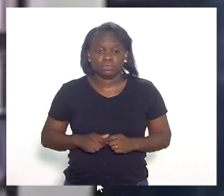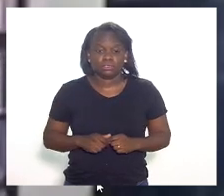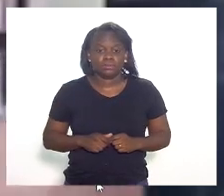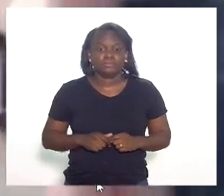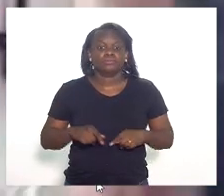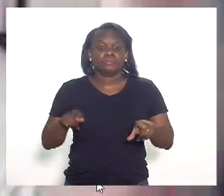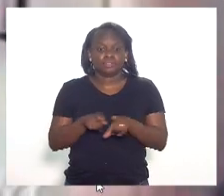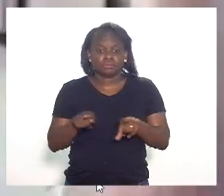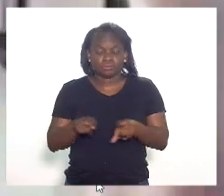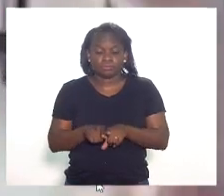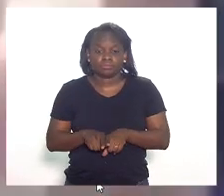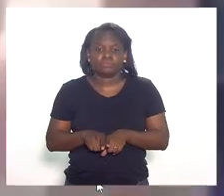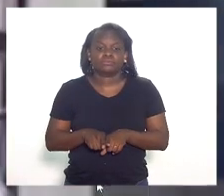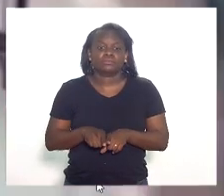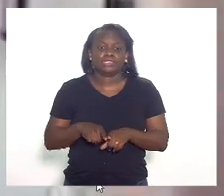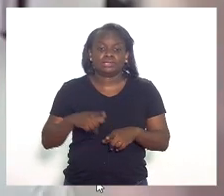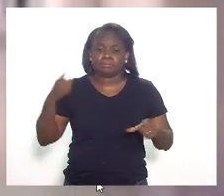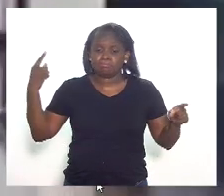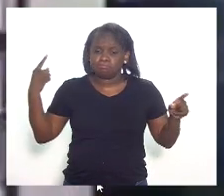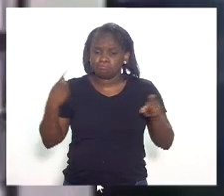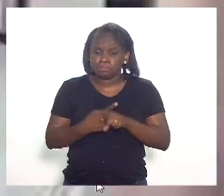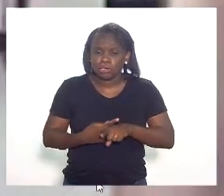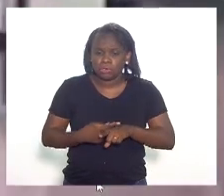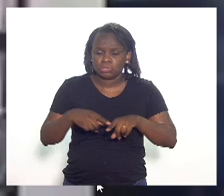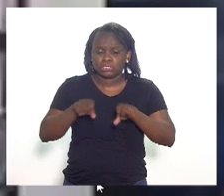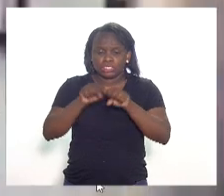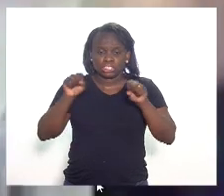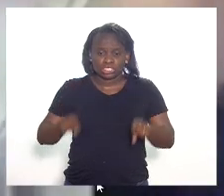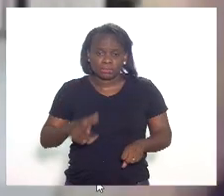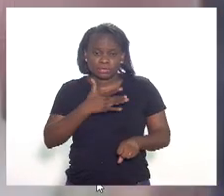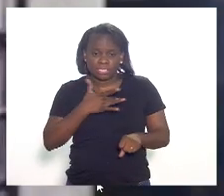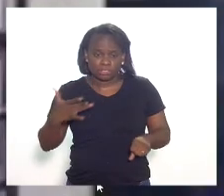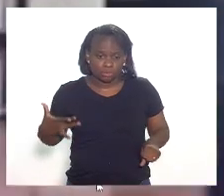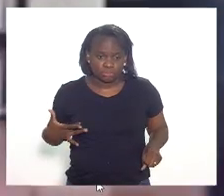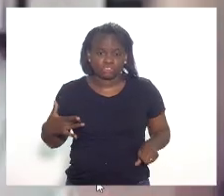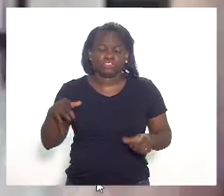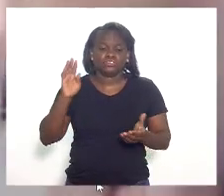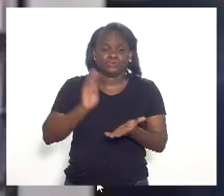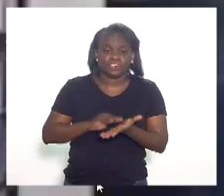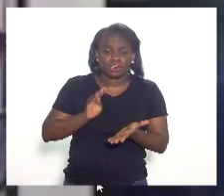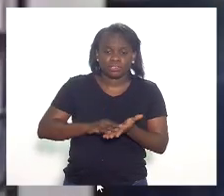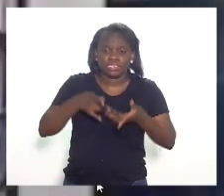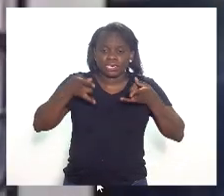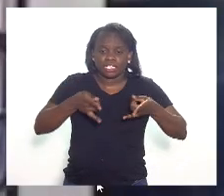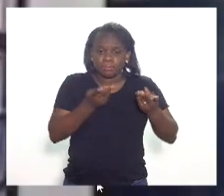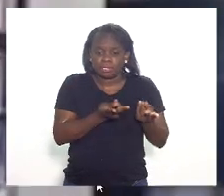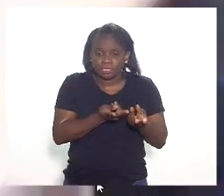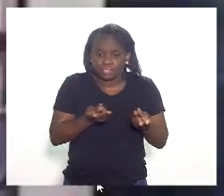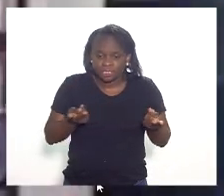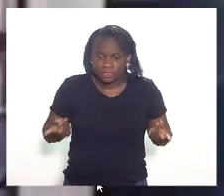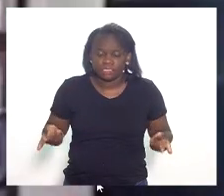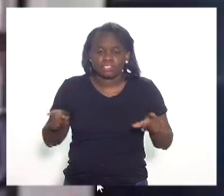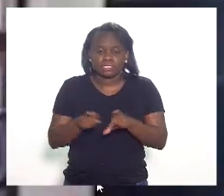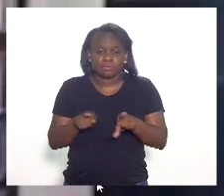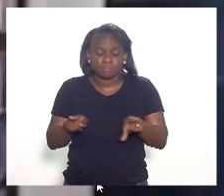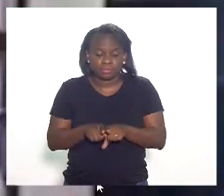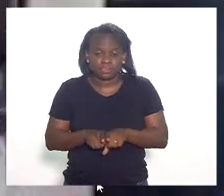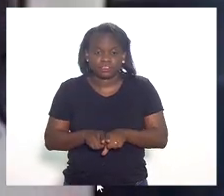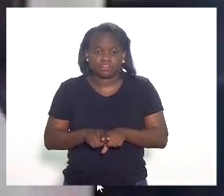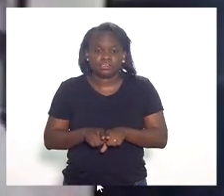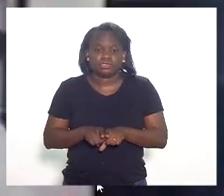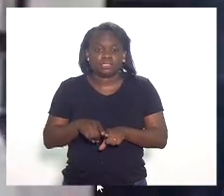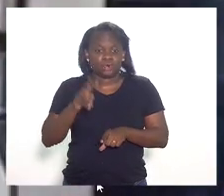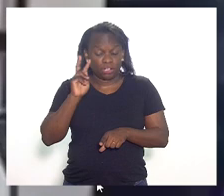a questão do colapso do sistema de saúde com a falta de leitos e, ao mesmo tempo,